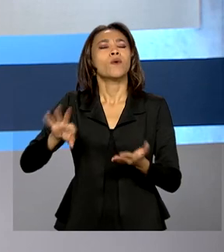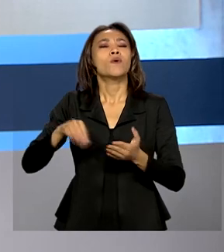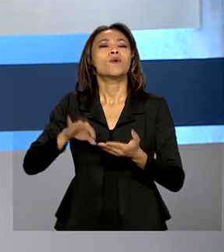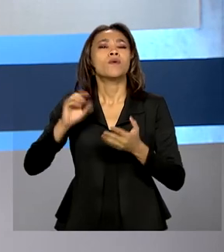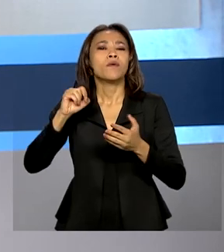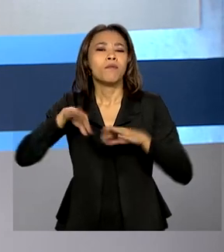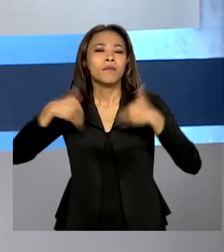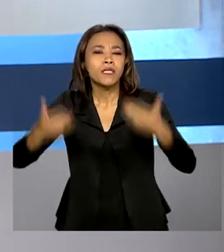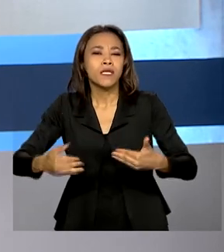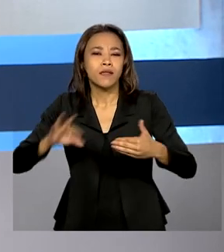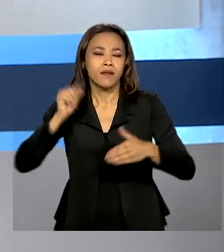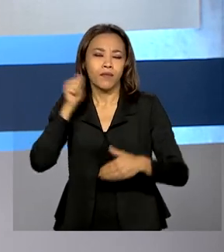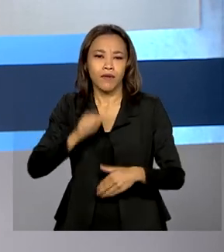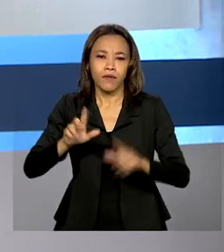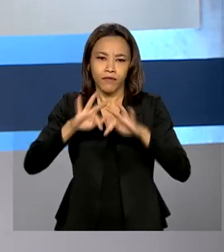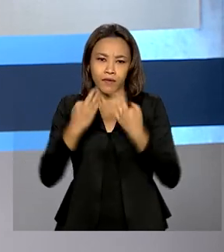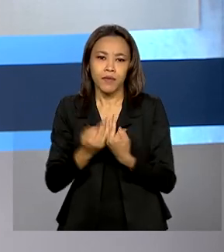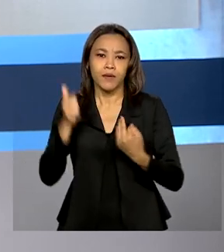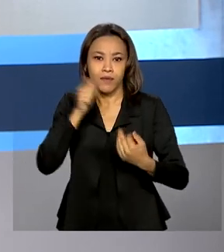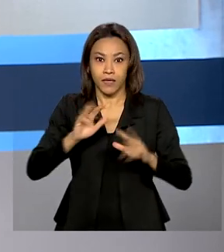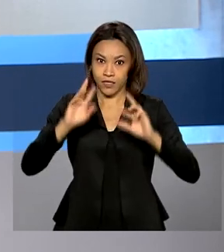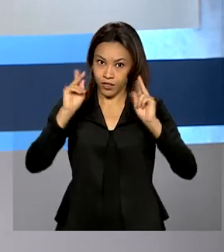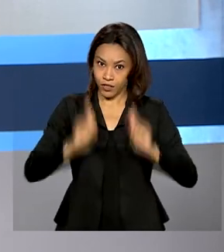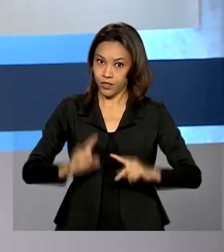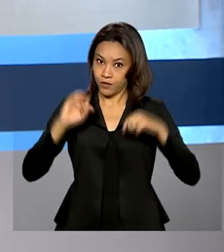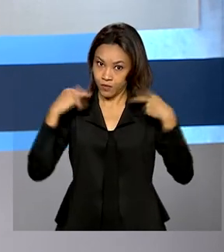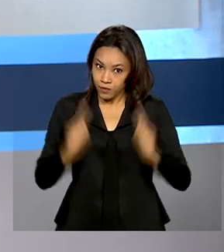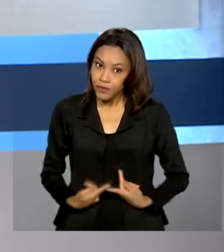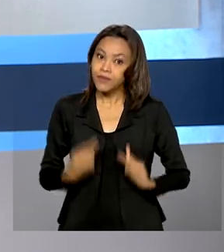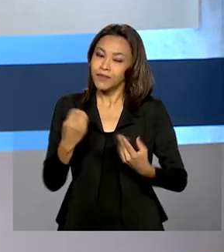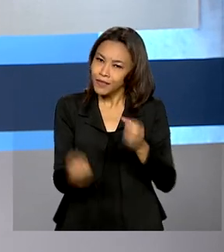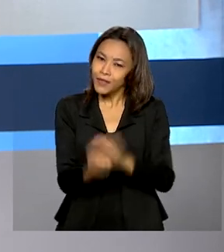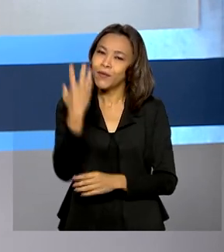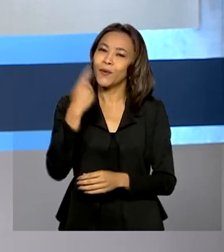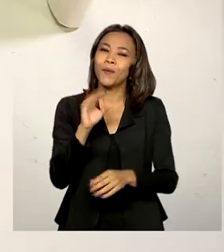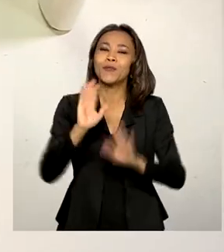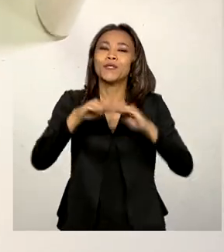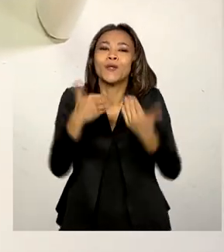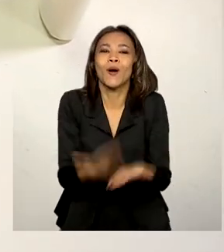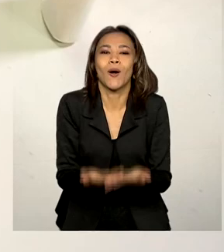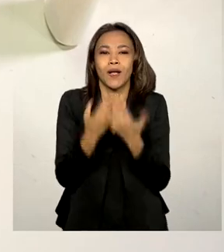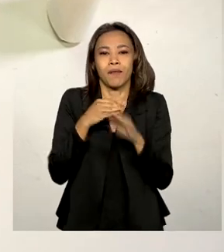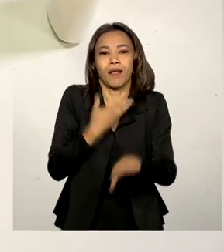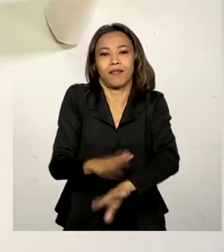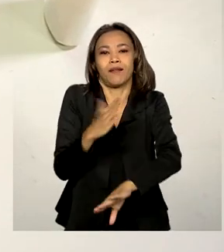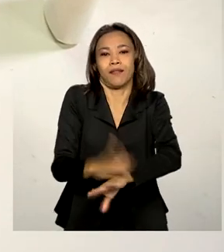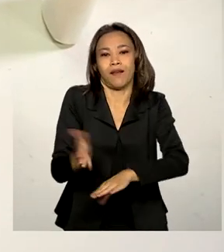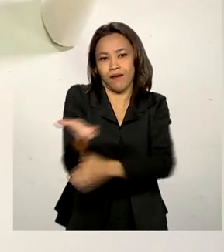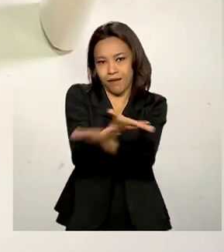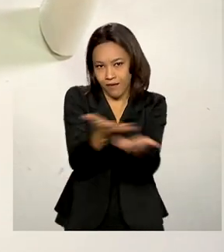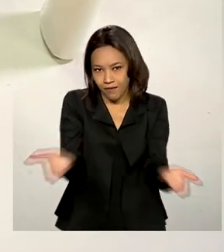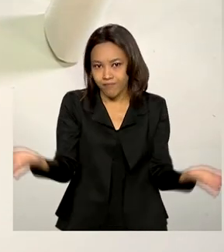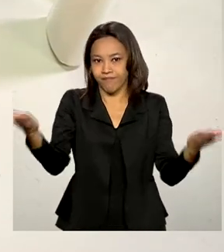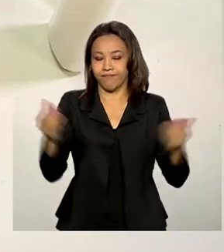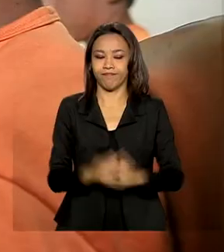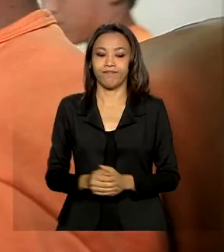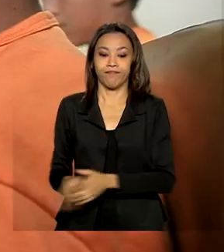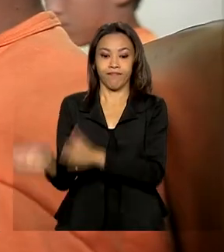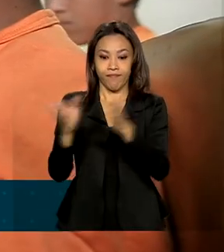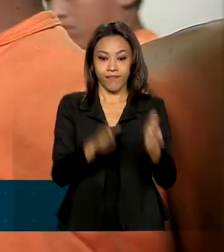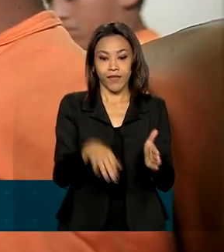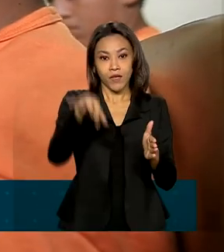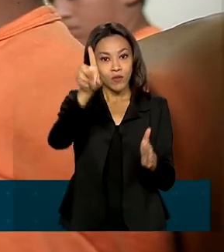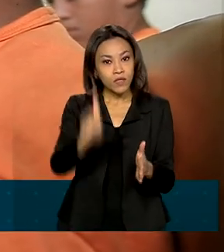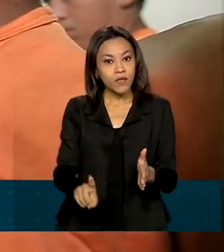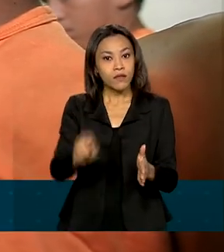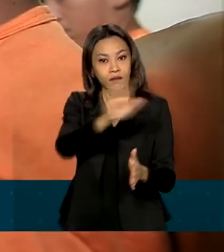Humanos criou a Escola Nacional dos Direitos da Criança e do Adolescente. Os direitos das crianças e